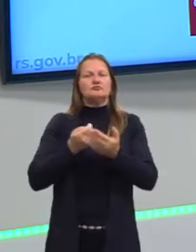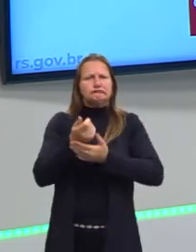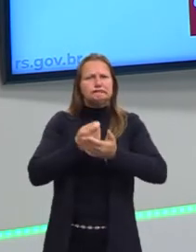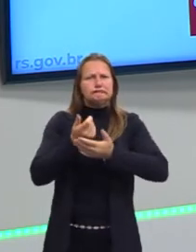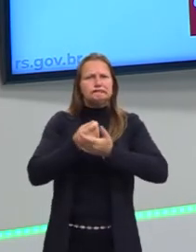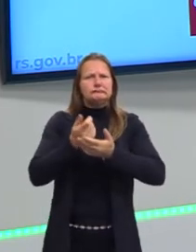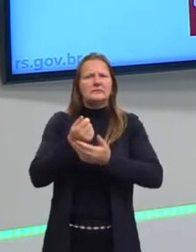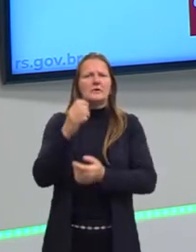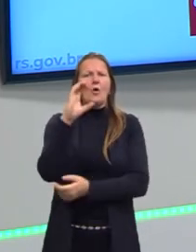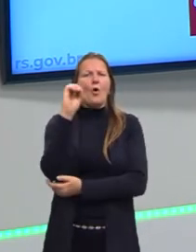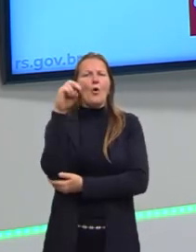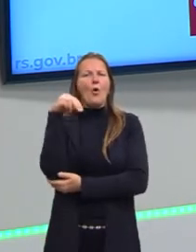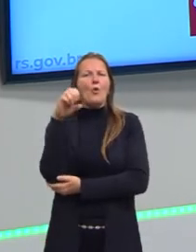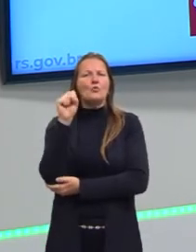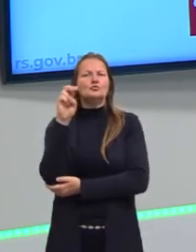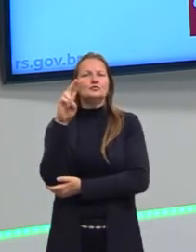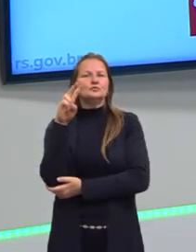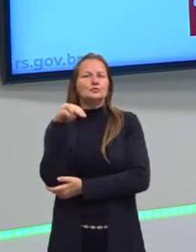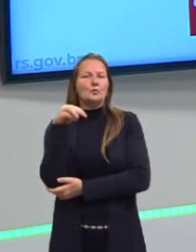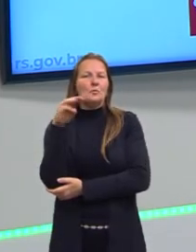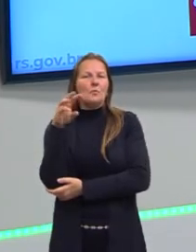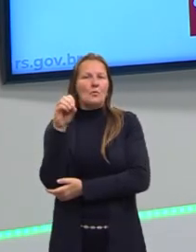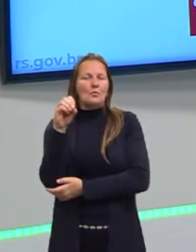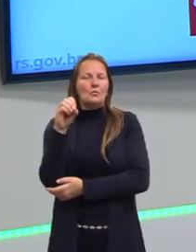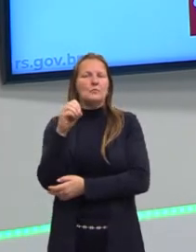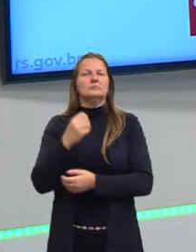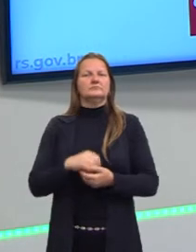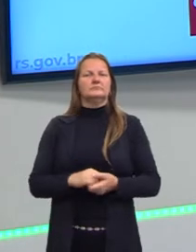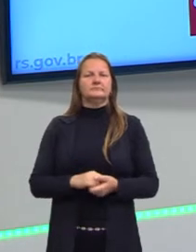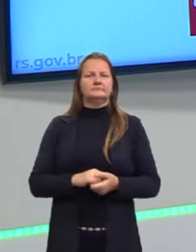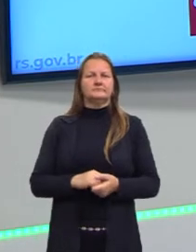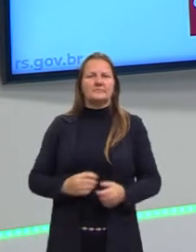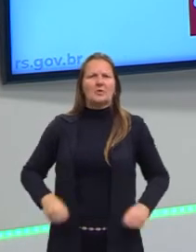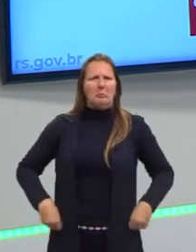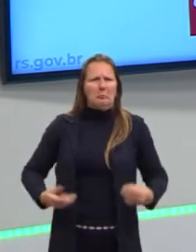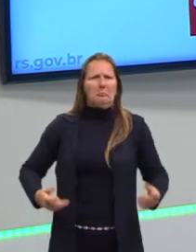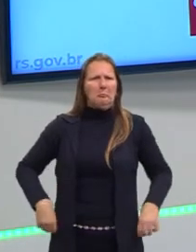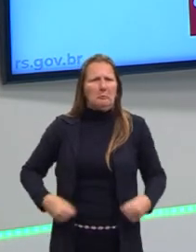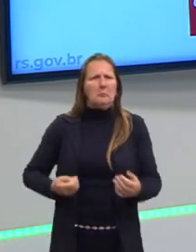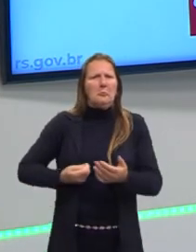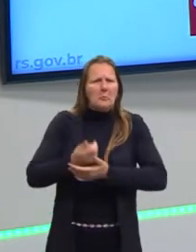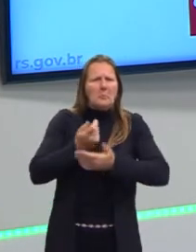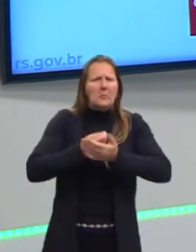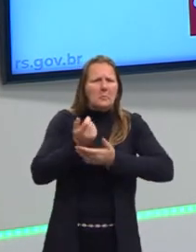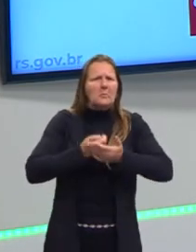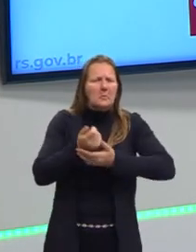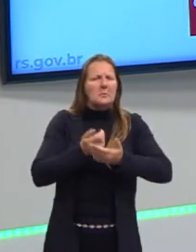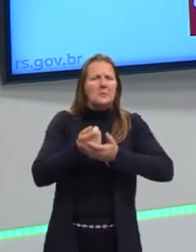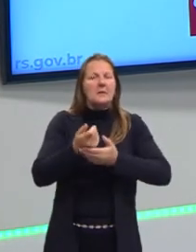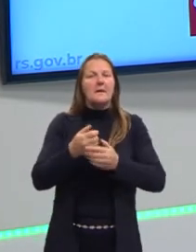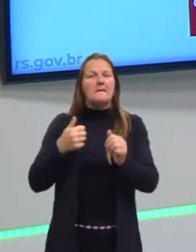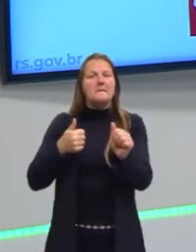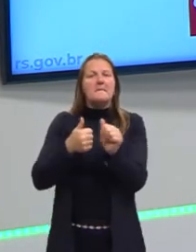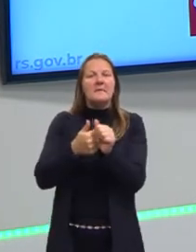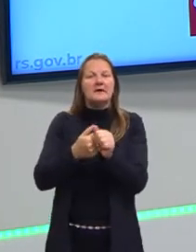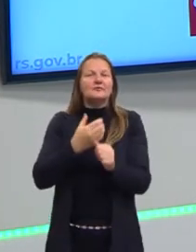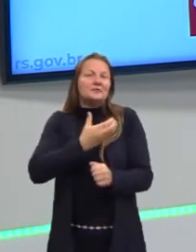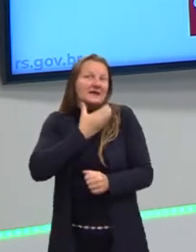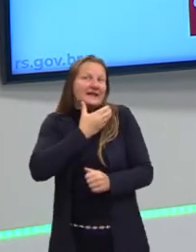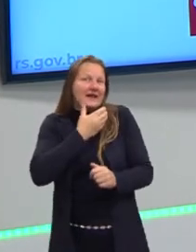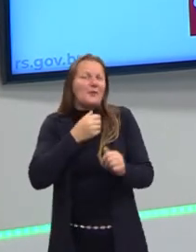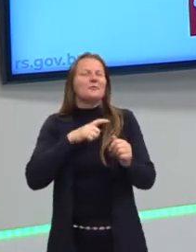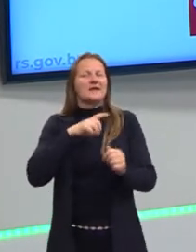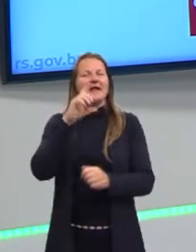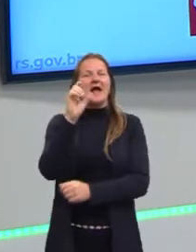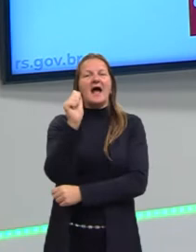advento vem dessa palavra, o surgimento da sociedade de consumo. Essa palavra é comum nós ouvirmos próximo ao Natal, o período do